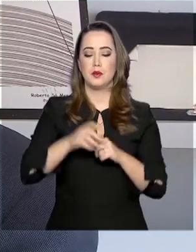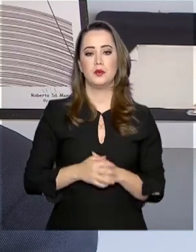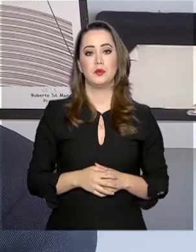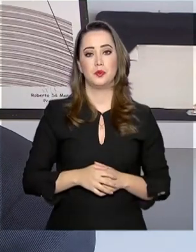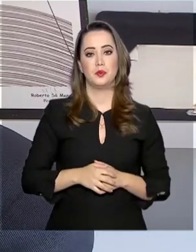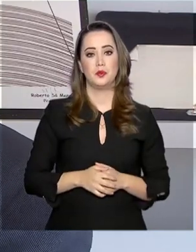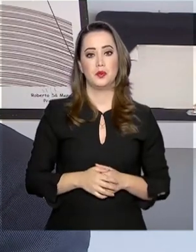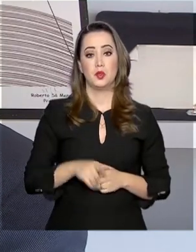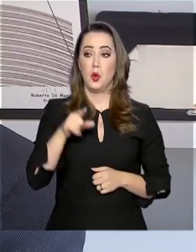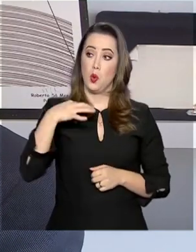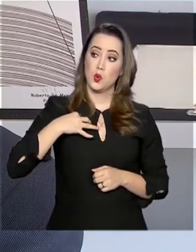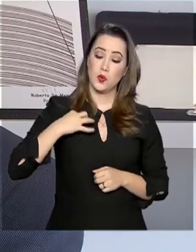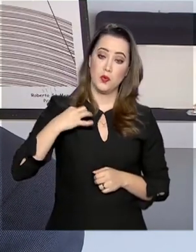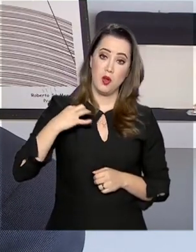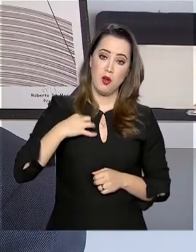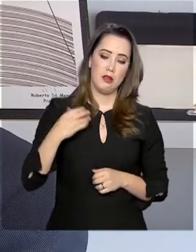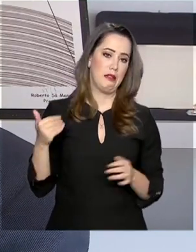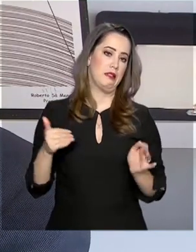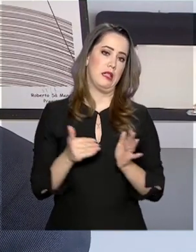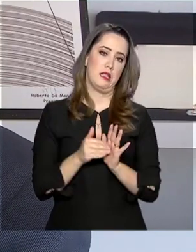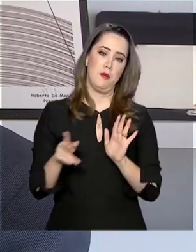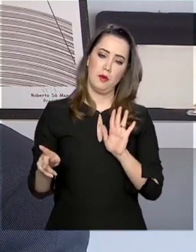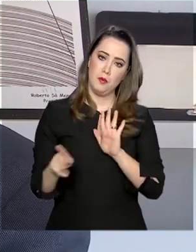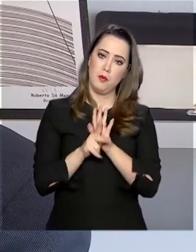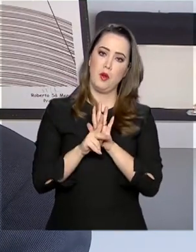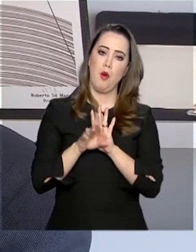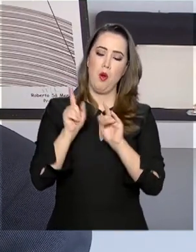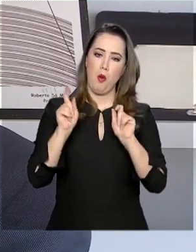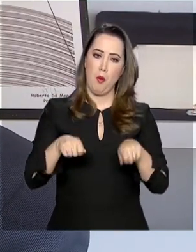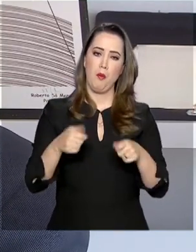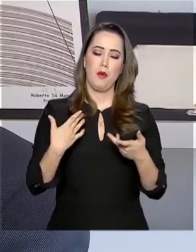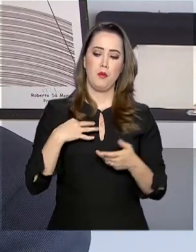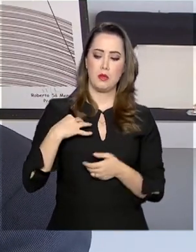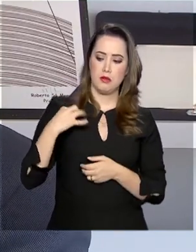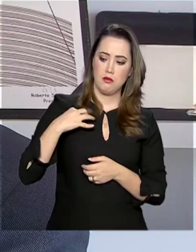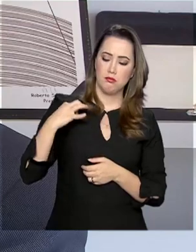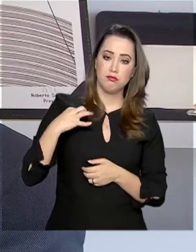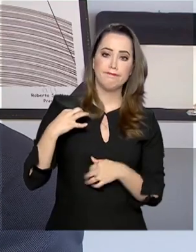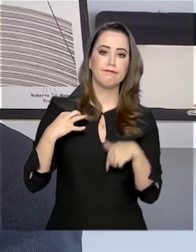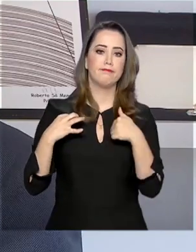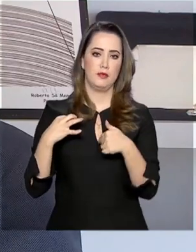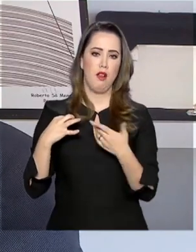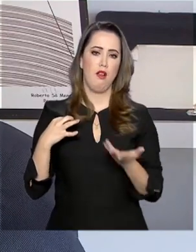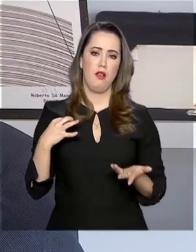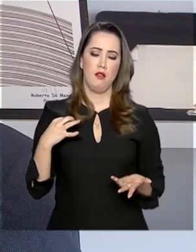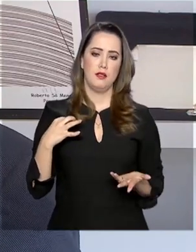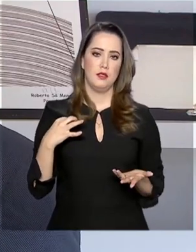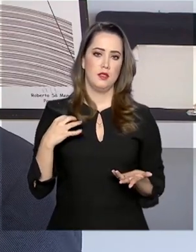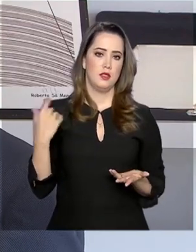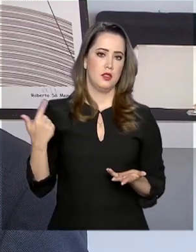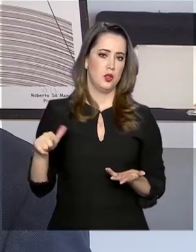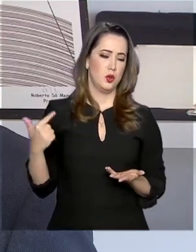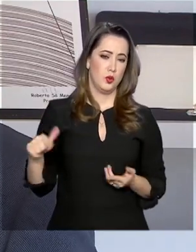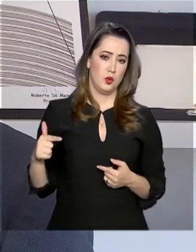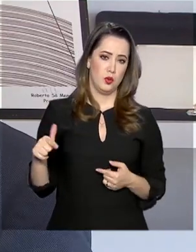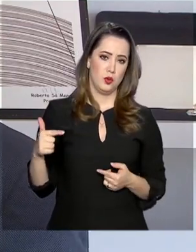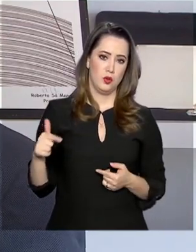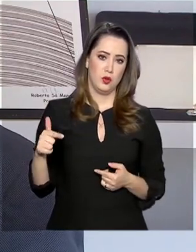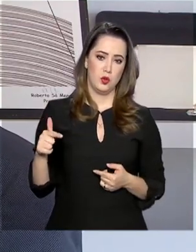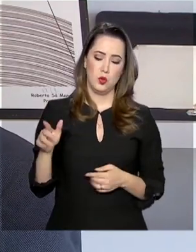dos voluntários, até pela sua condição de voluntário e por não ser uma